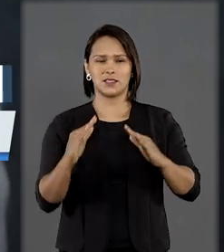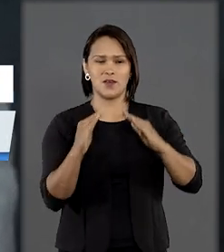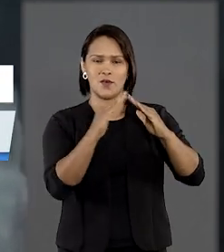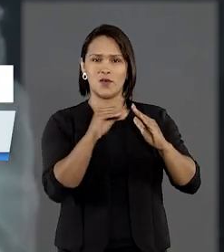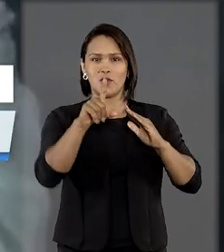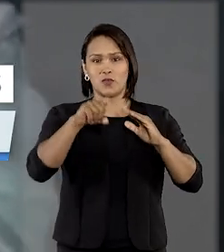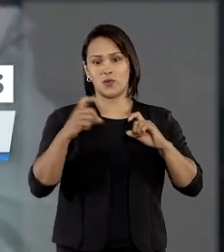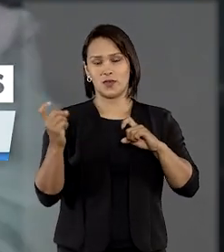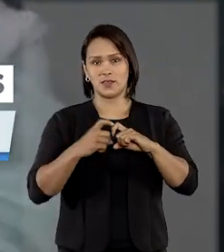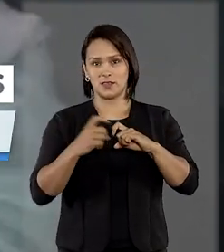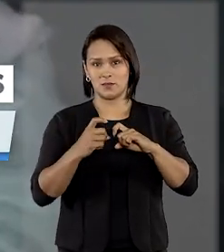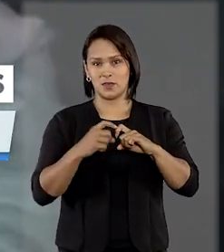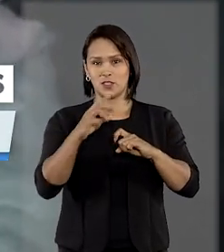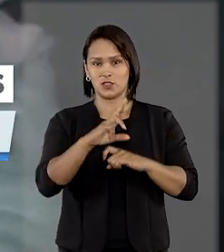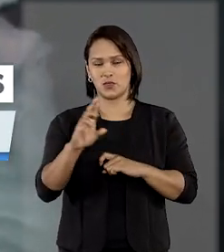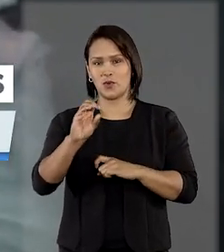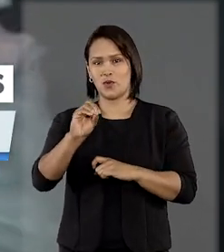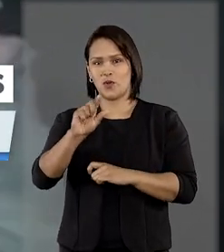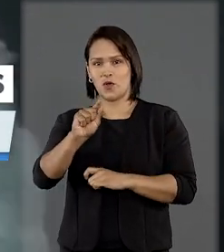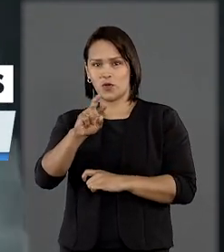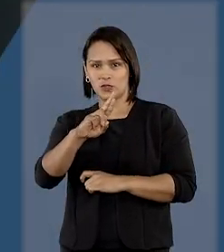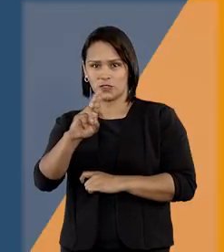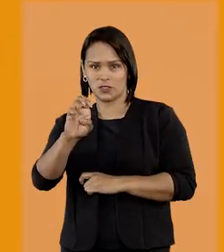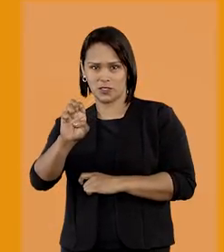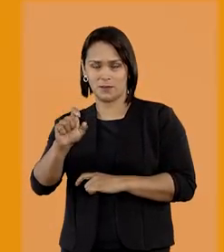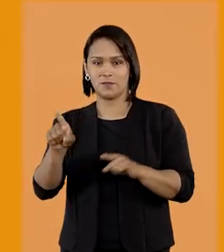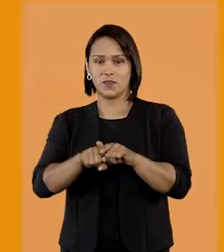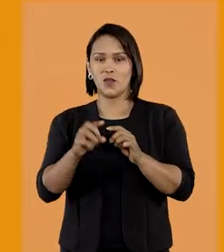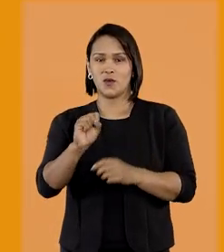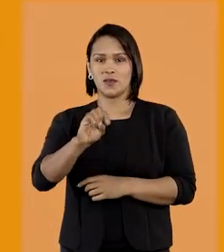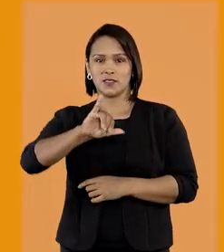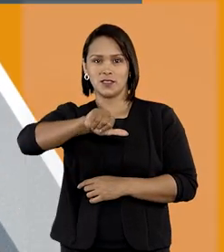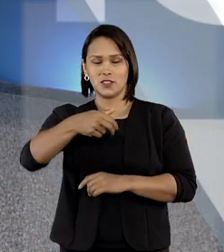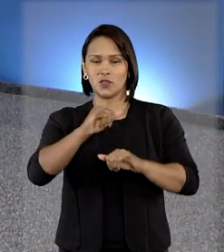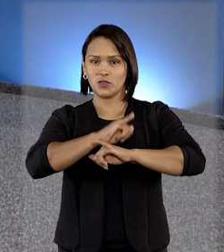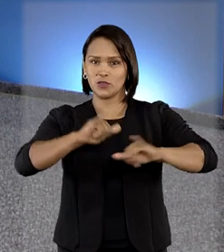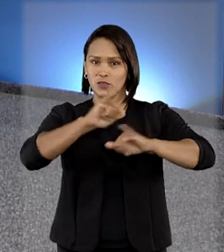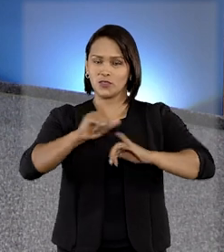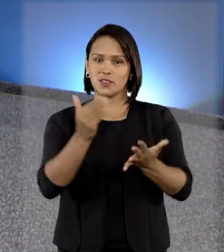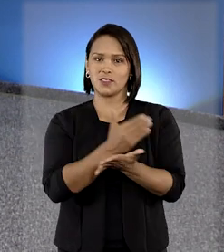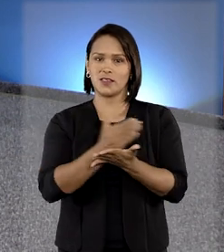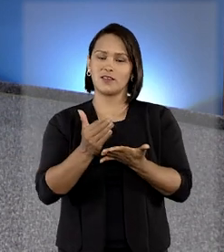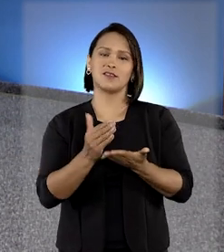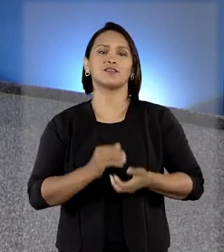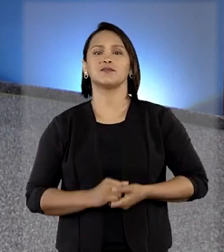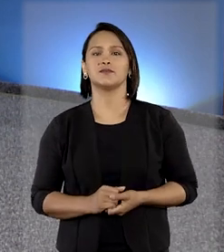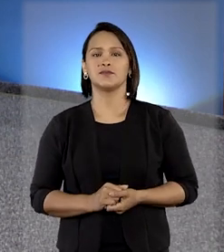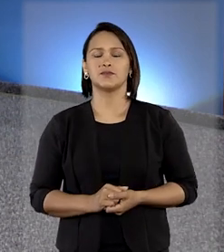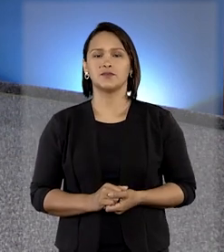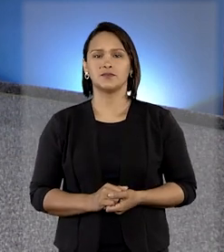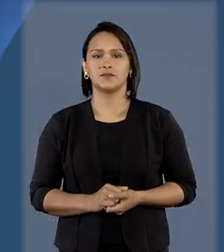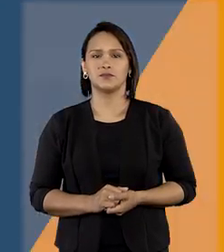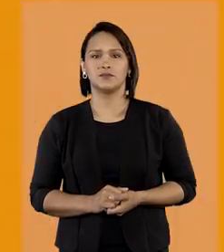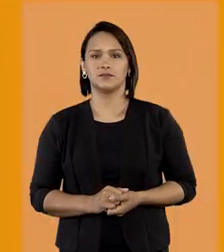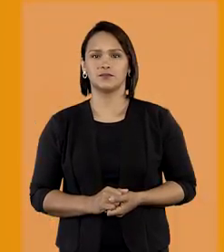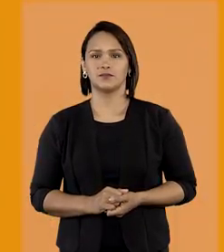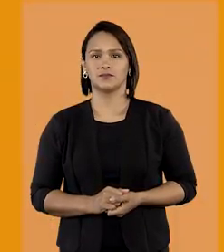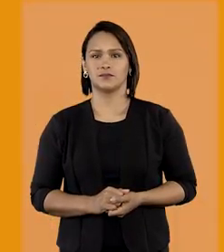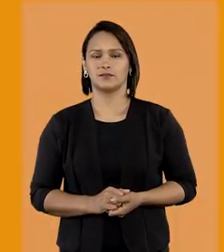prisão domiciliar do ex-médico Roger Abdelmacy. O STJ Notícias começa agora.